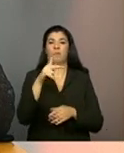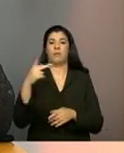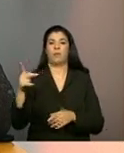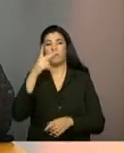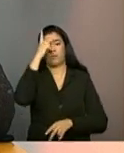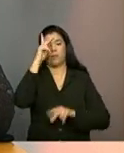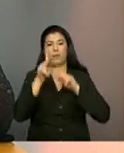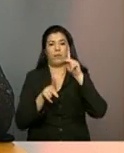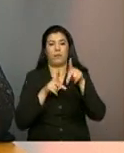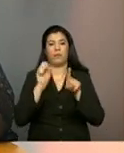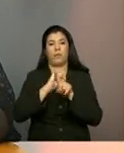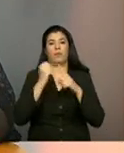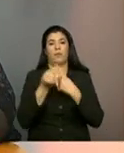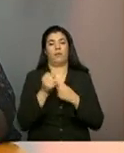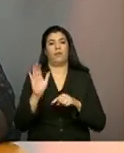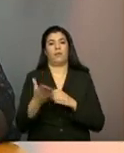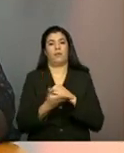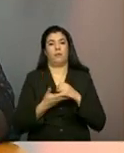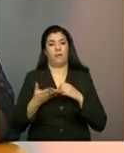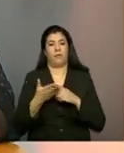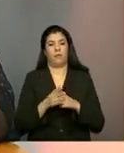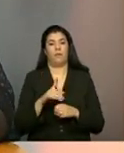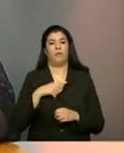assistência social nos territórios.